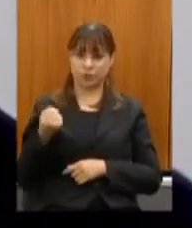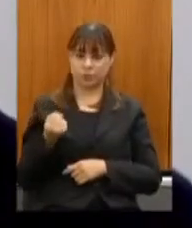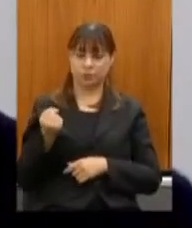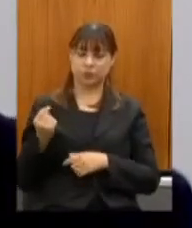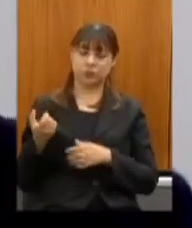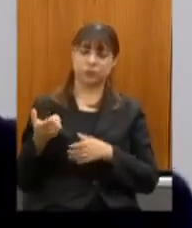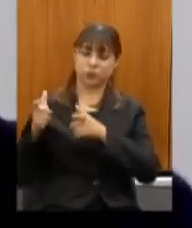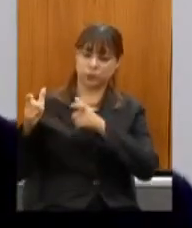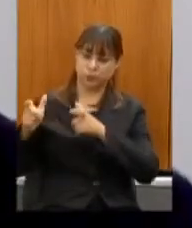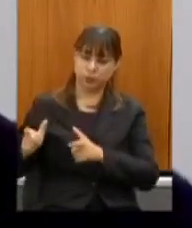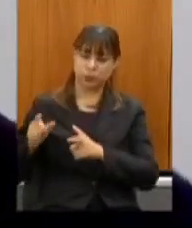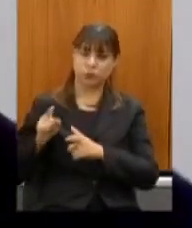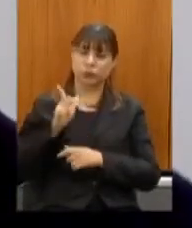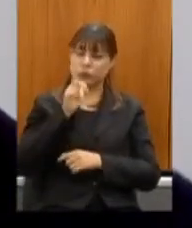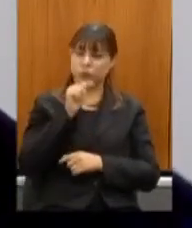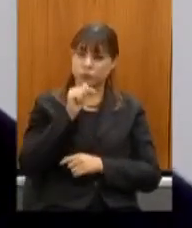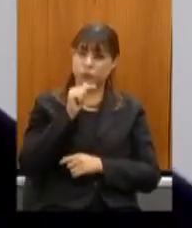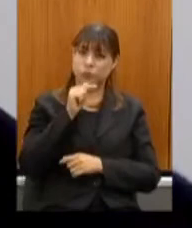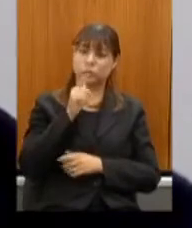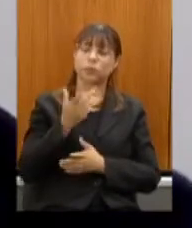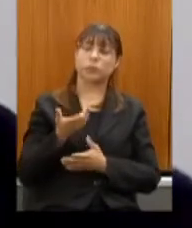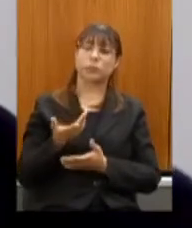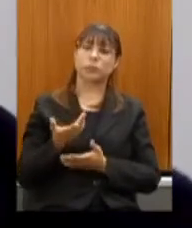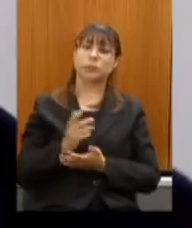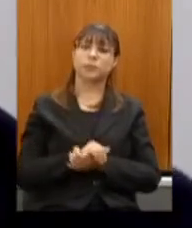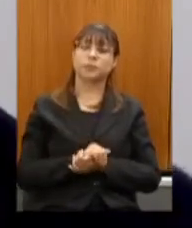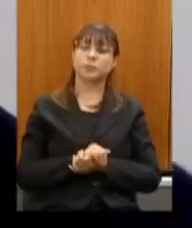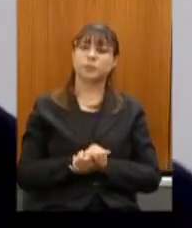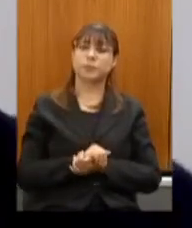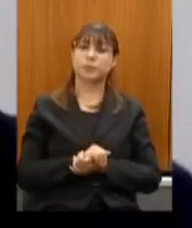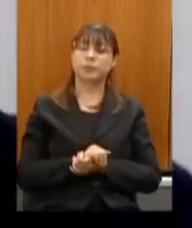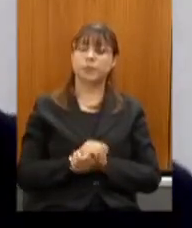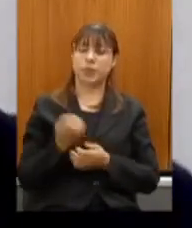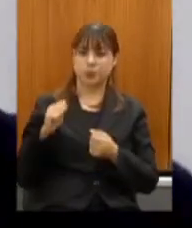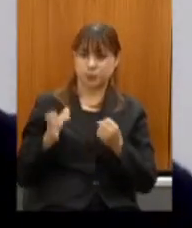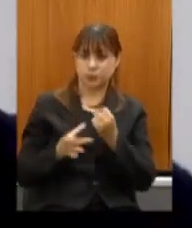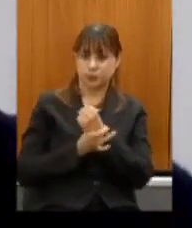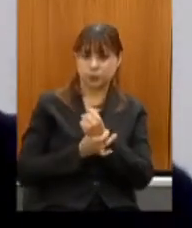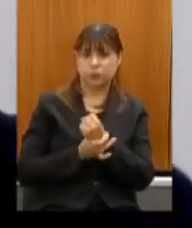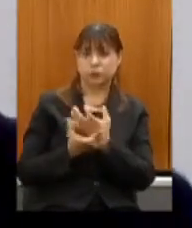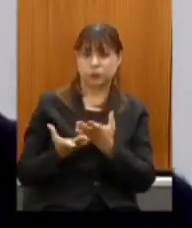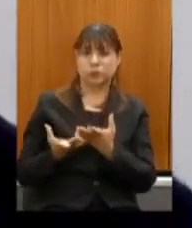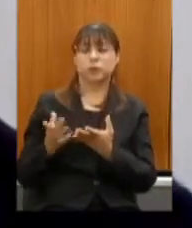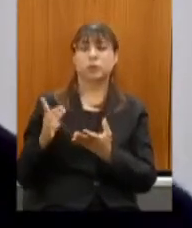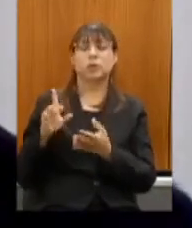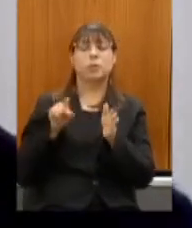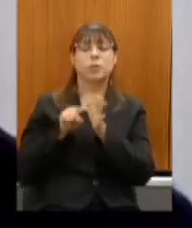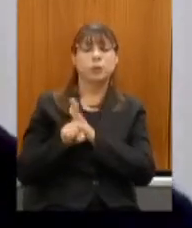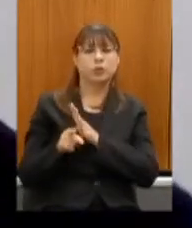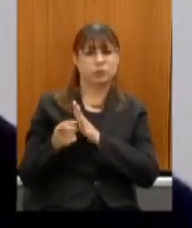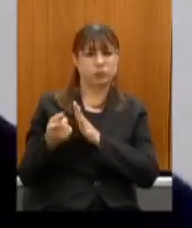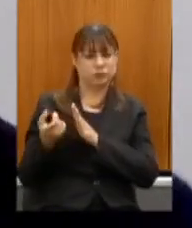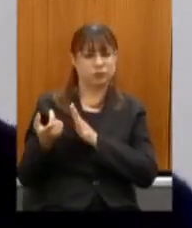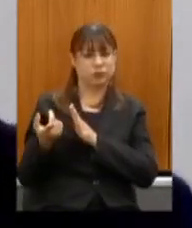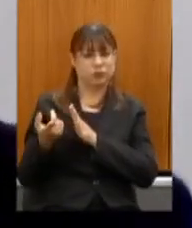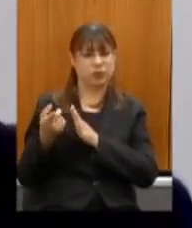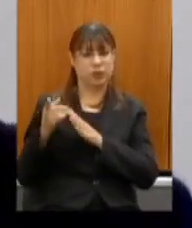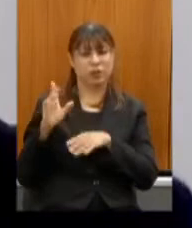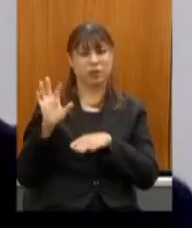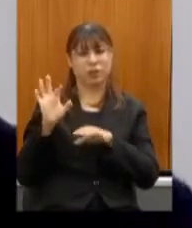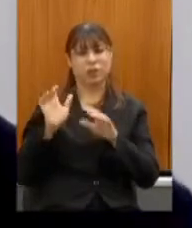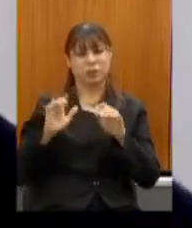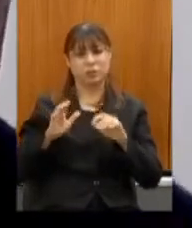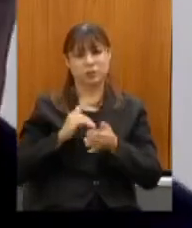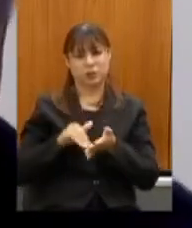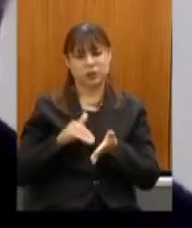tombadas aí para fim de conservação perguntamos se a secretaria já tem um plano estratégico